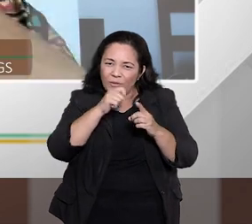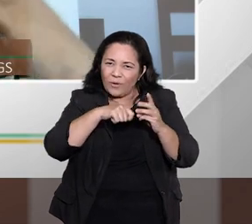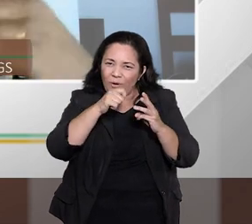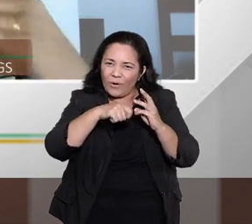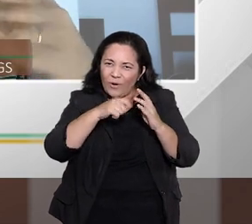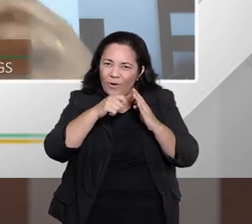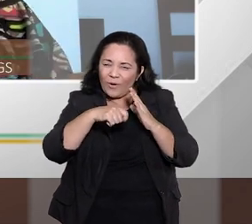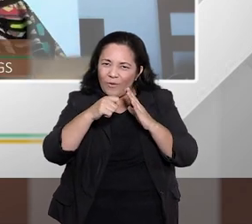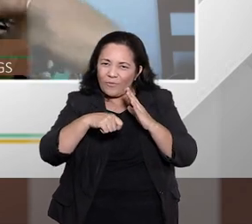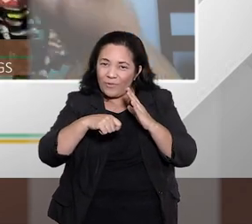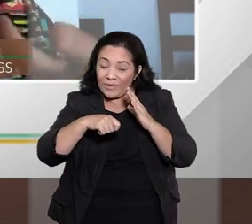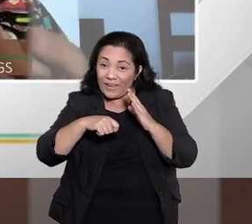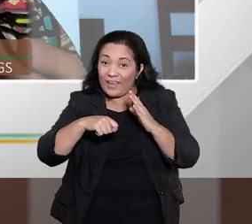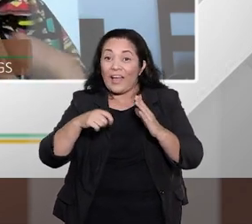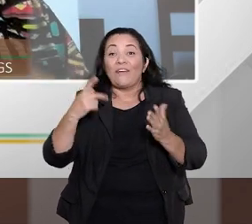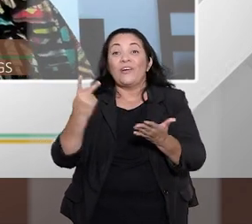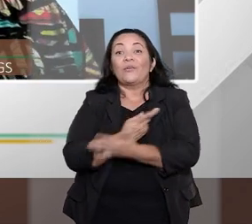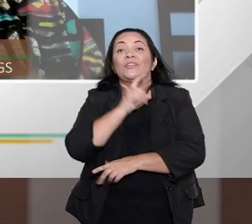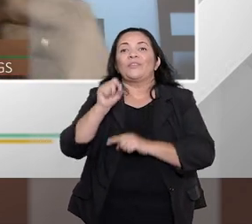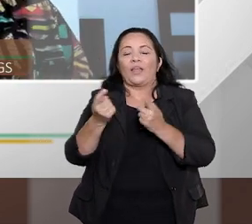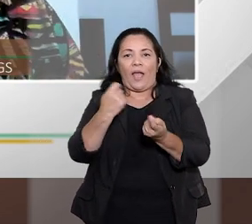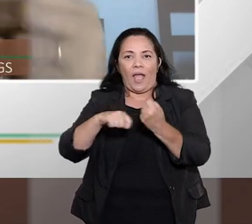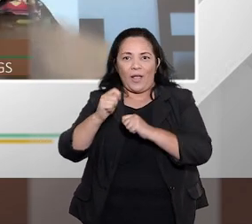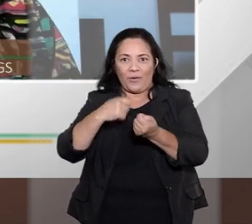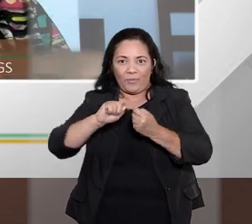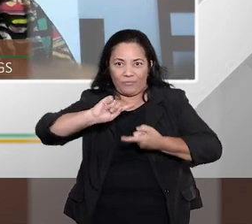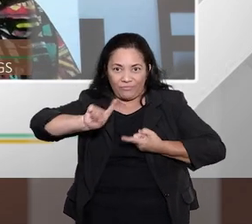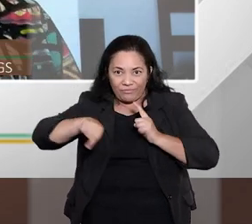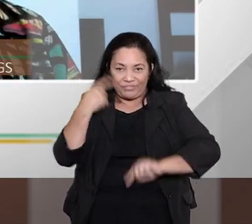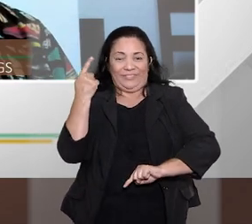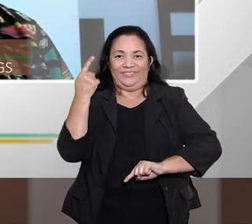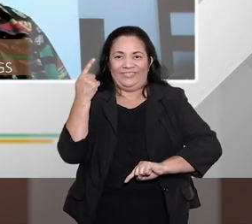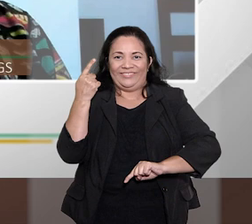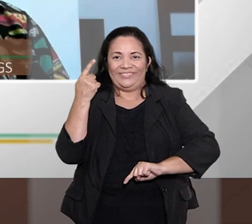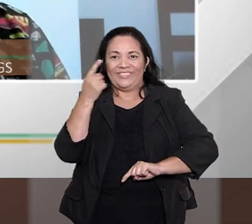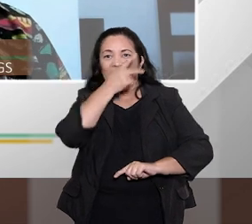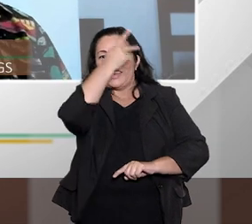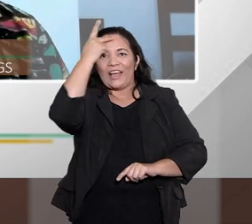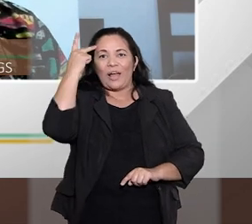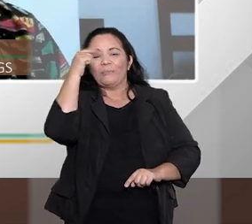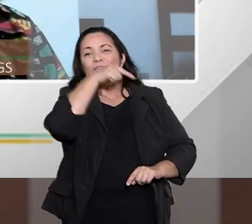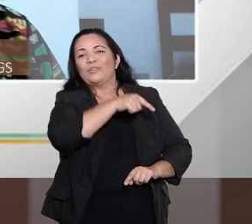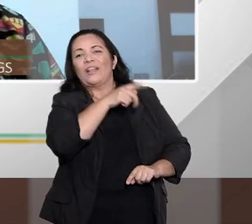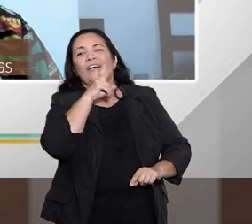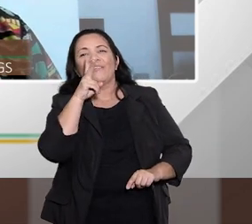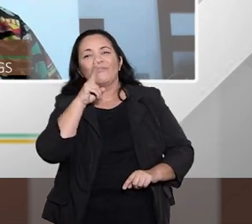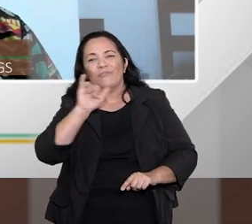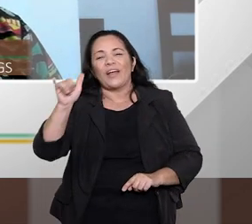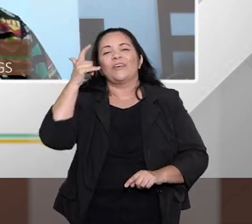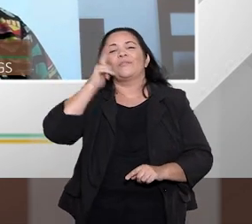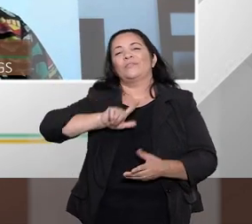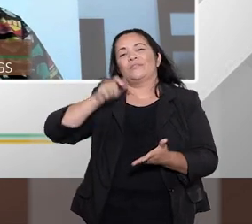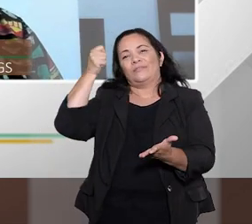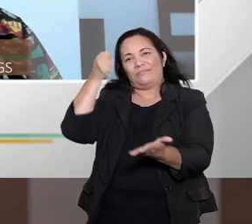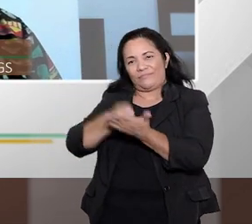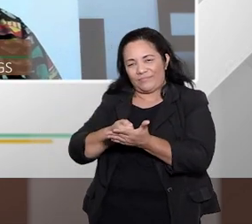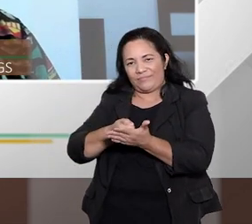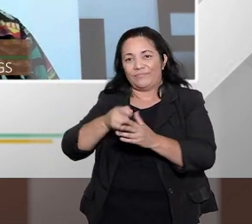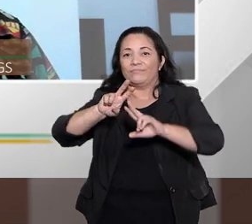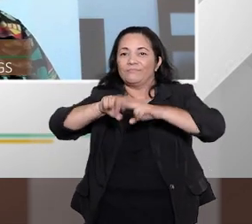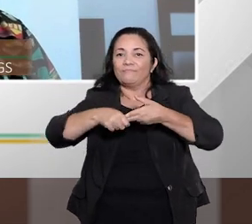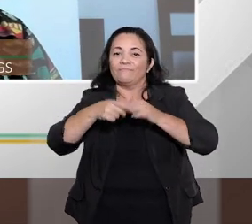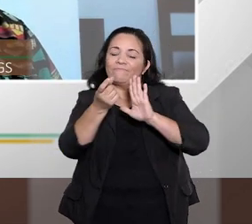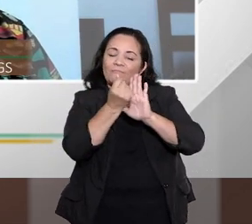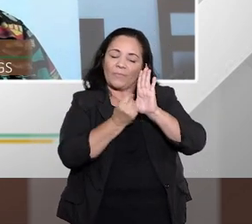roda da economia vai rodar, porque o que ele vai fazer? Ele vai pagar a dívida. Então, a lei, ao atualizar o